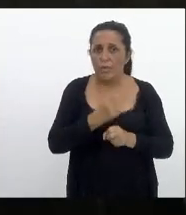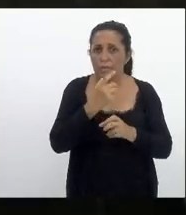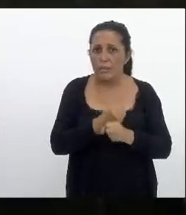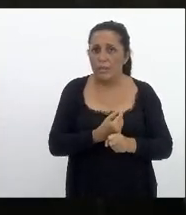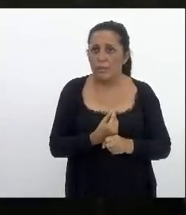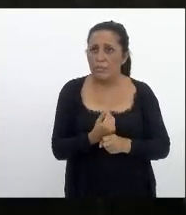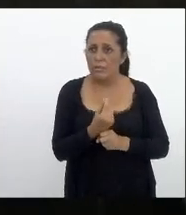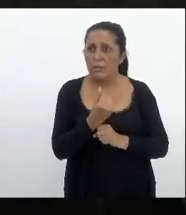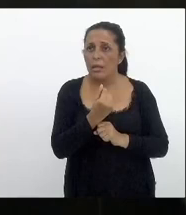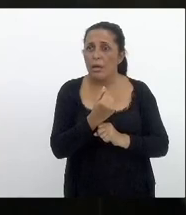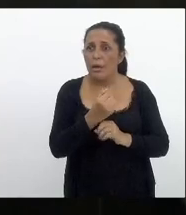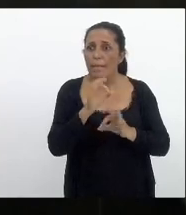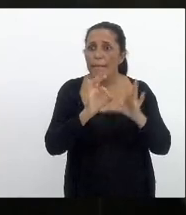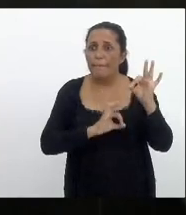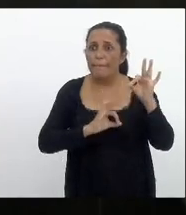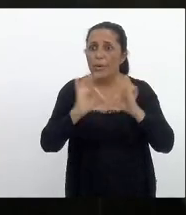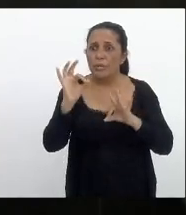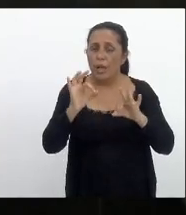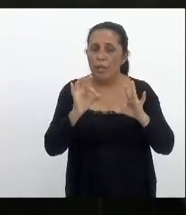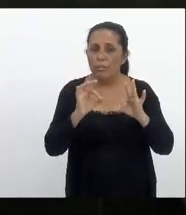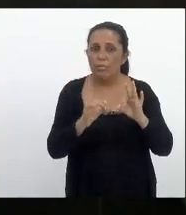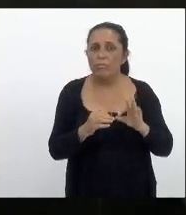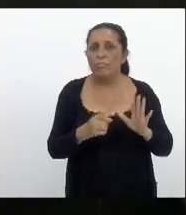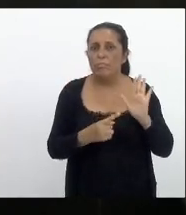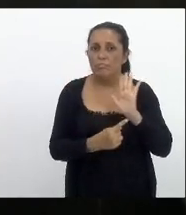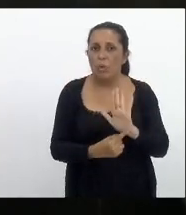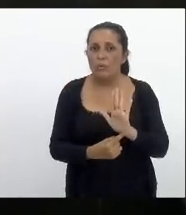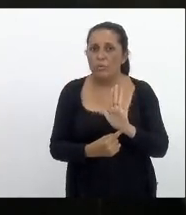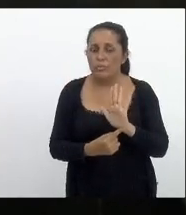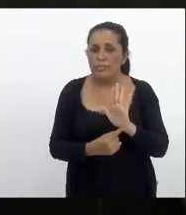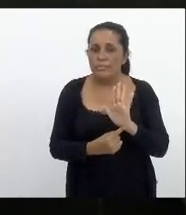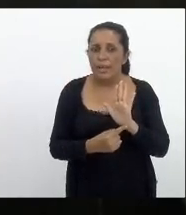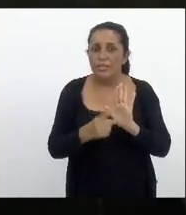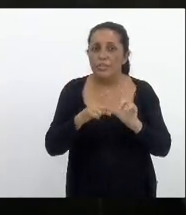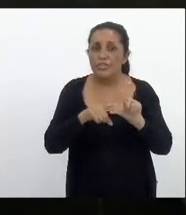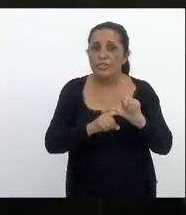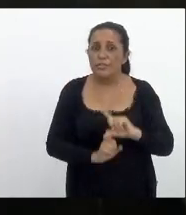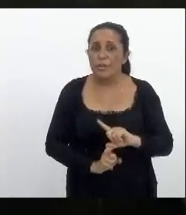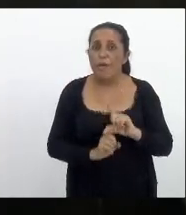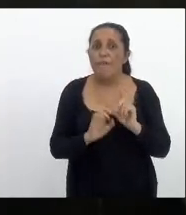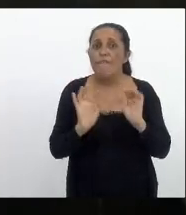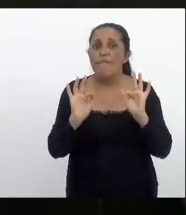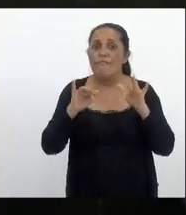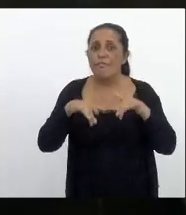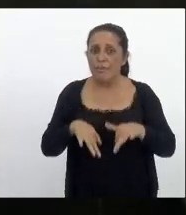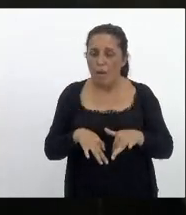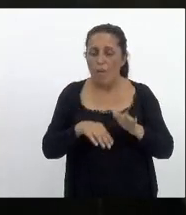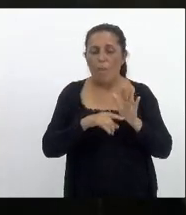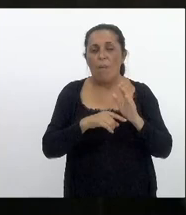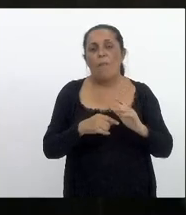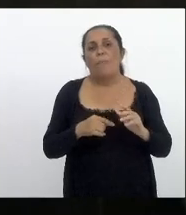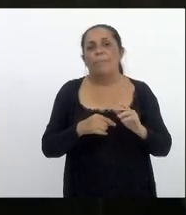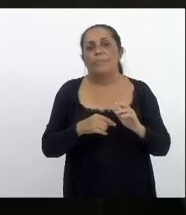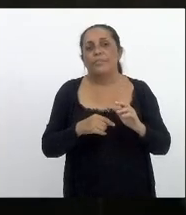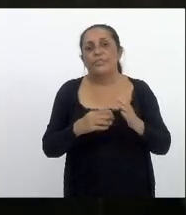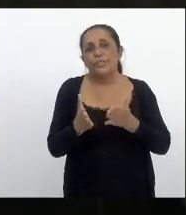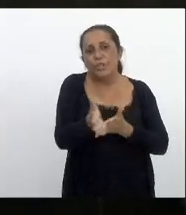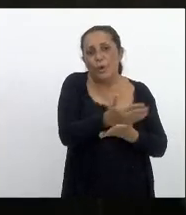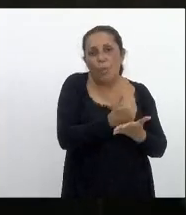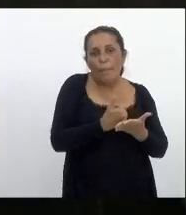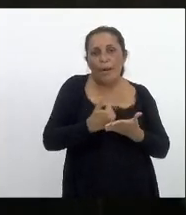que projeta o estoque da dívida do Estado com a União ao final do regime de recuperação fiscal em 2030